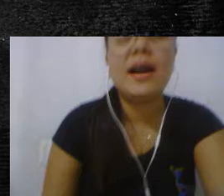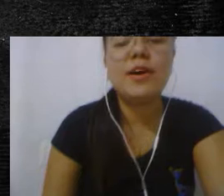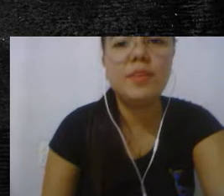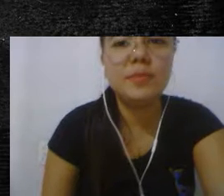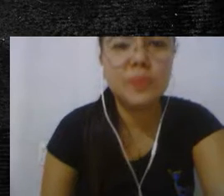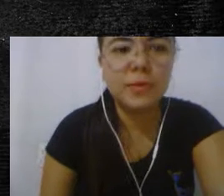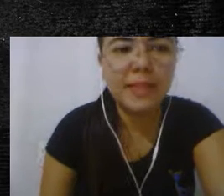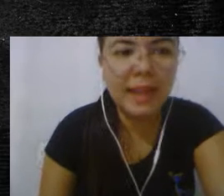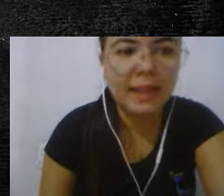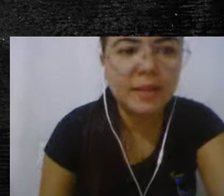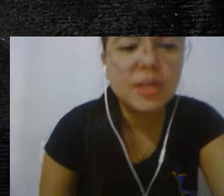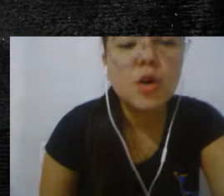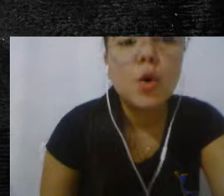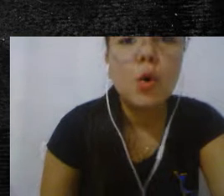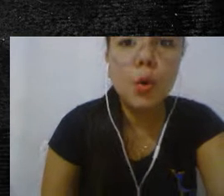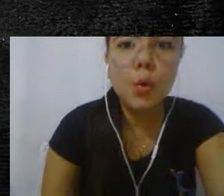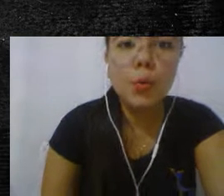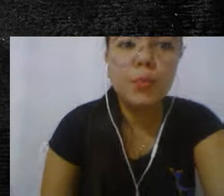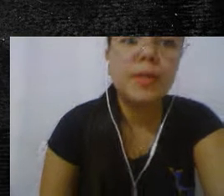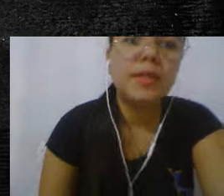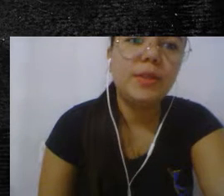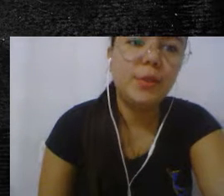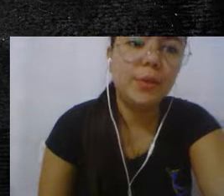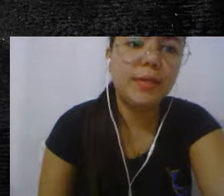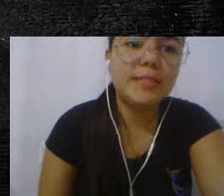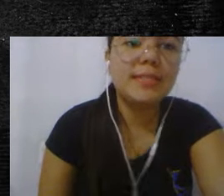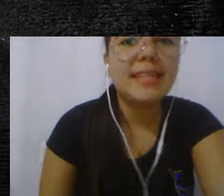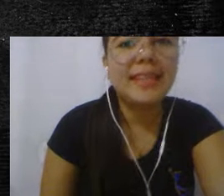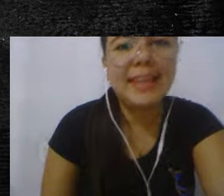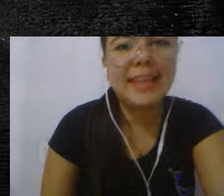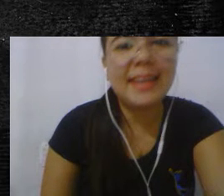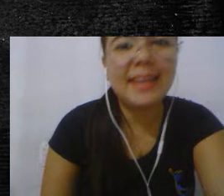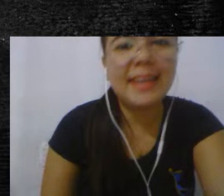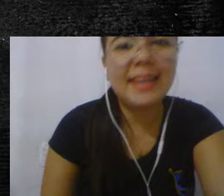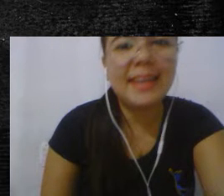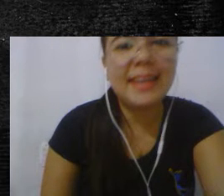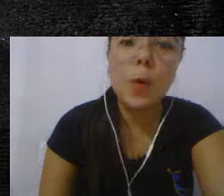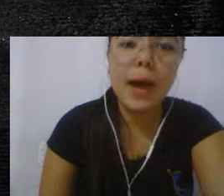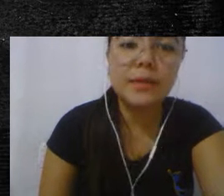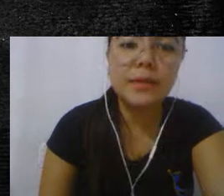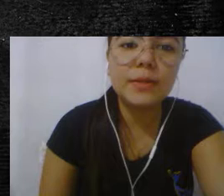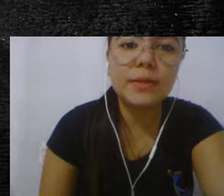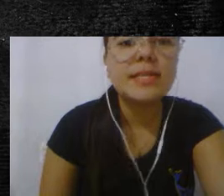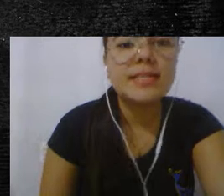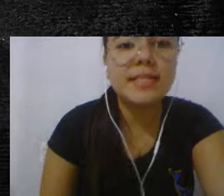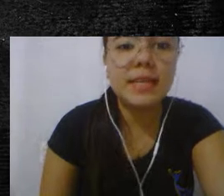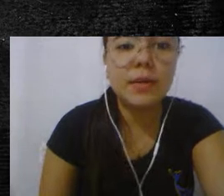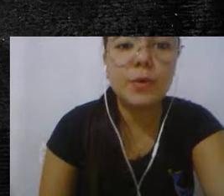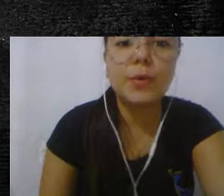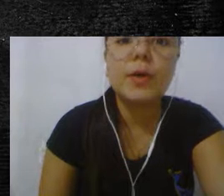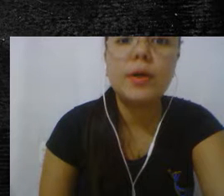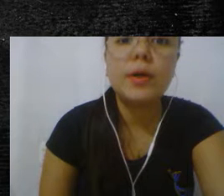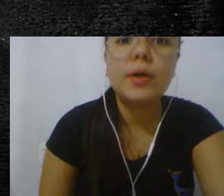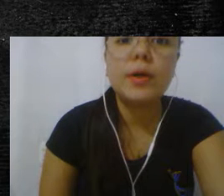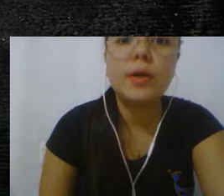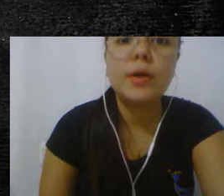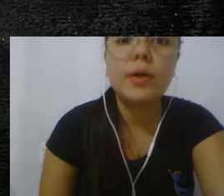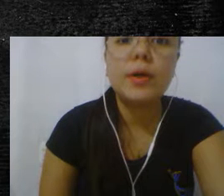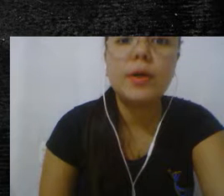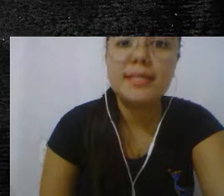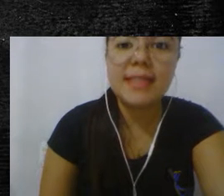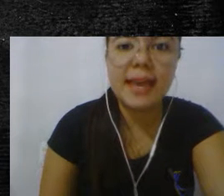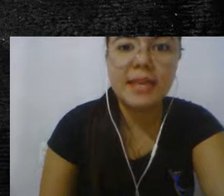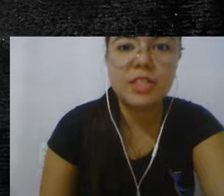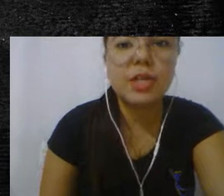Agora vamos contar? Um, dois, três, quatro, cinco, seis,